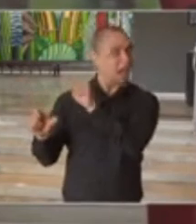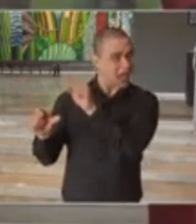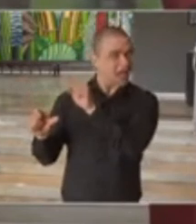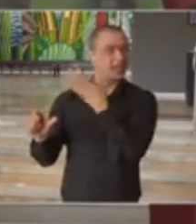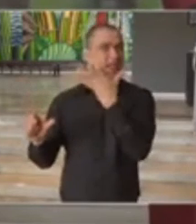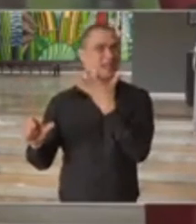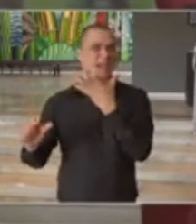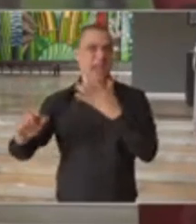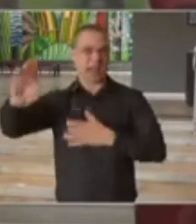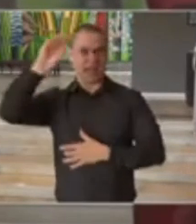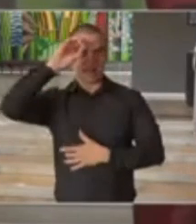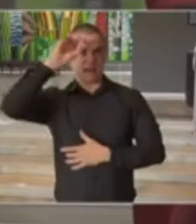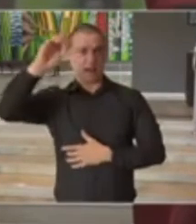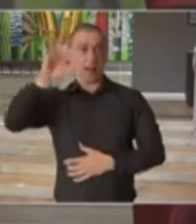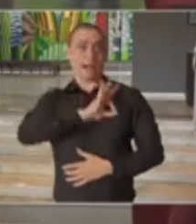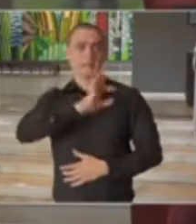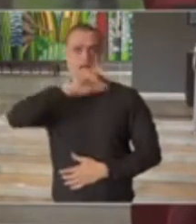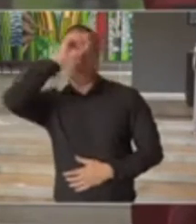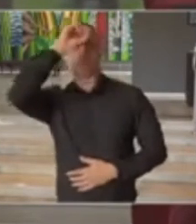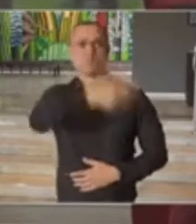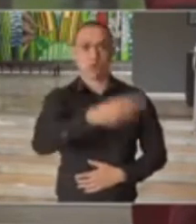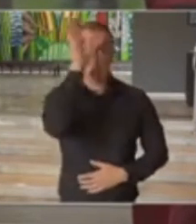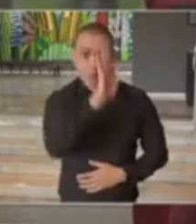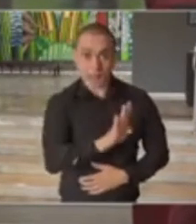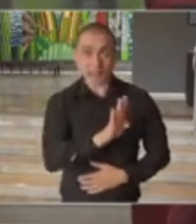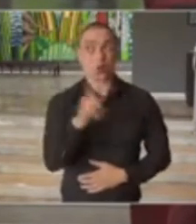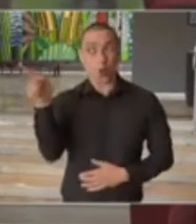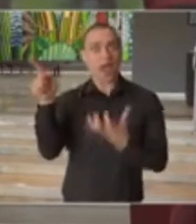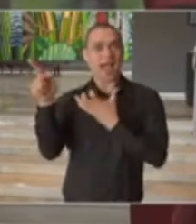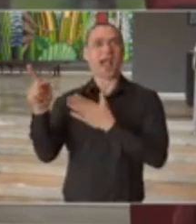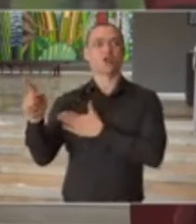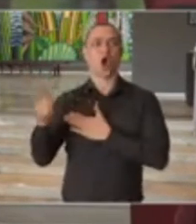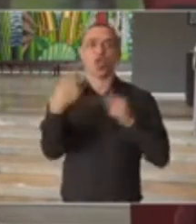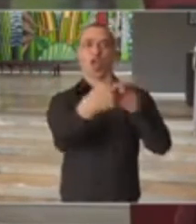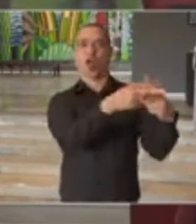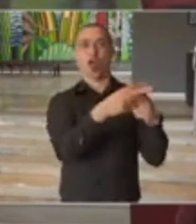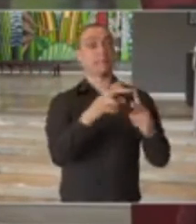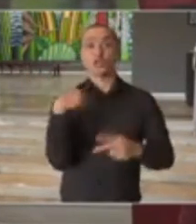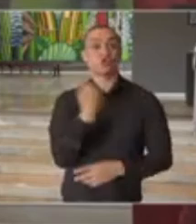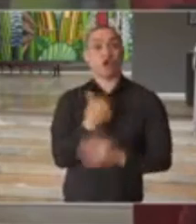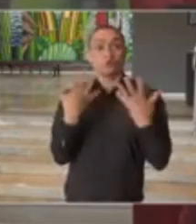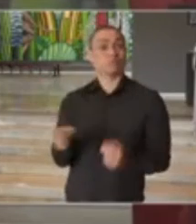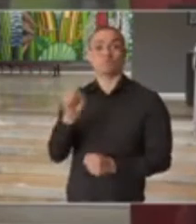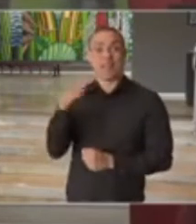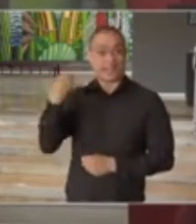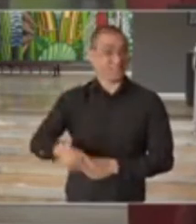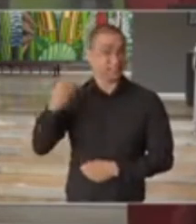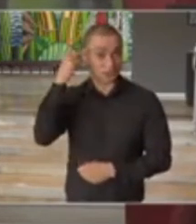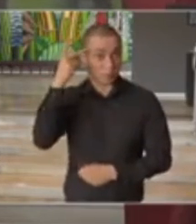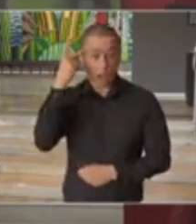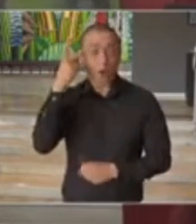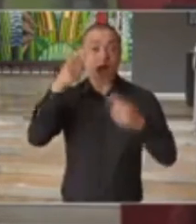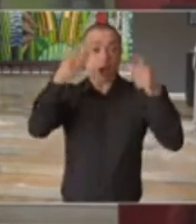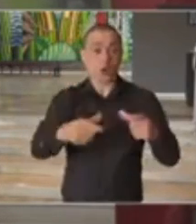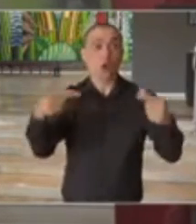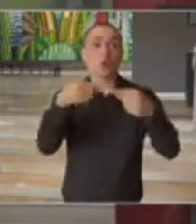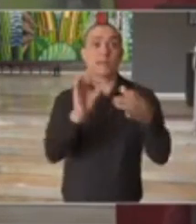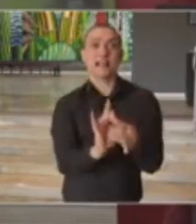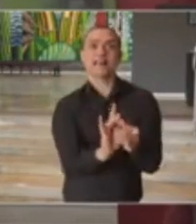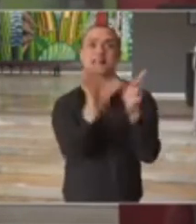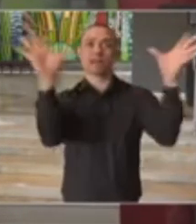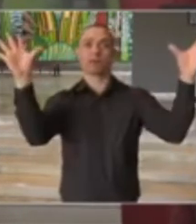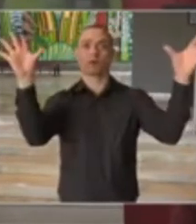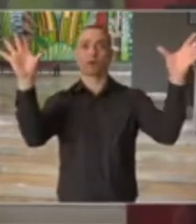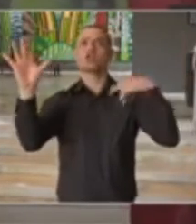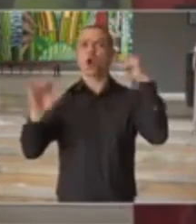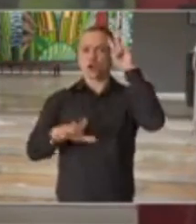intervenção militar no país. Isso nós não queremos e não vamos admitir. Em São Paulo, é lugar de democracia. Nós